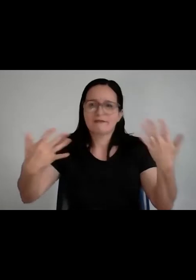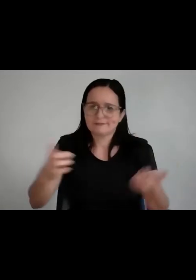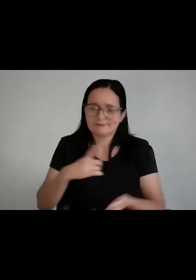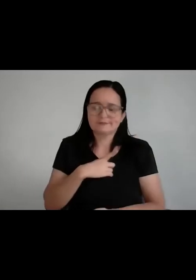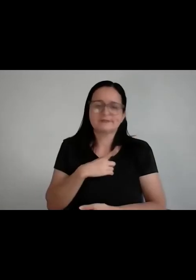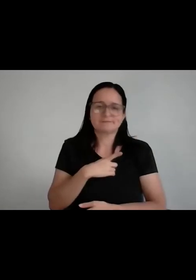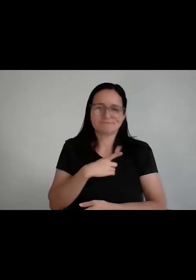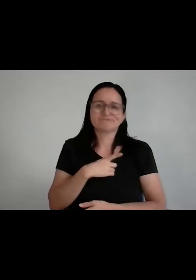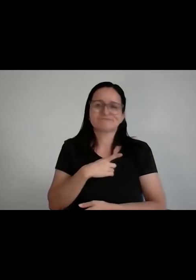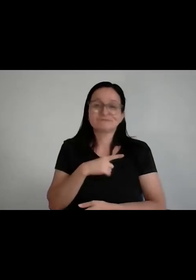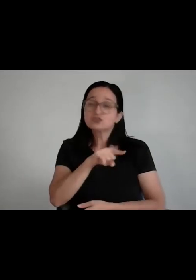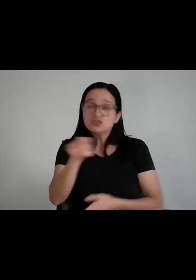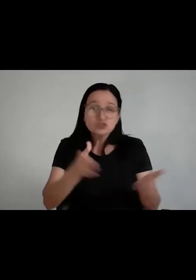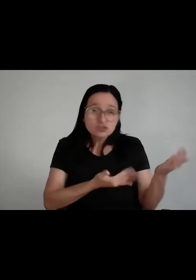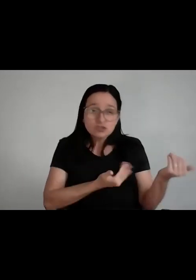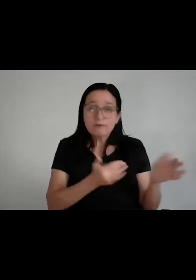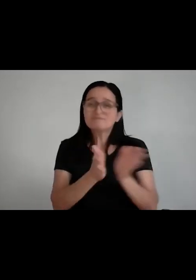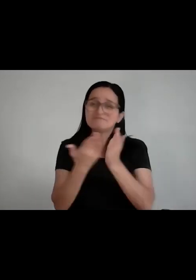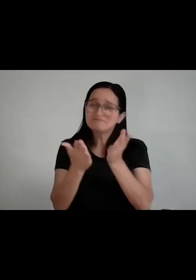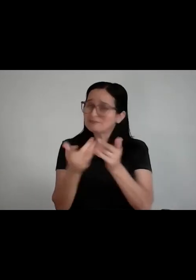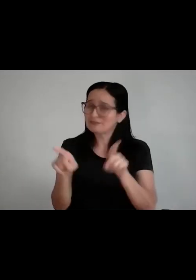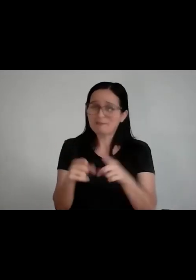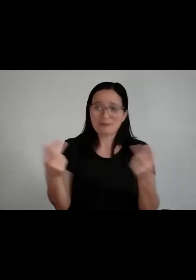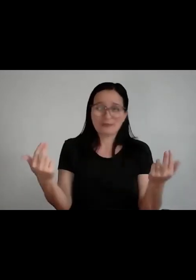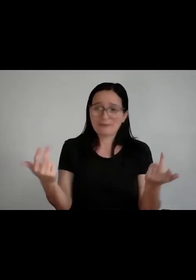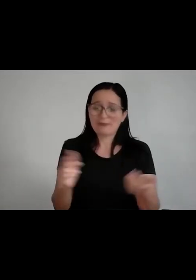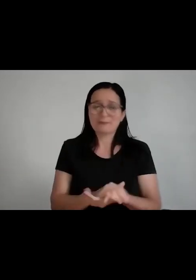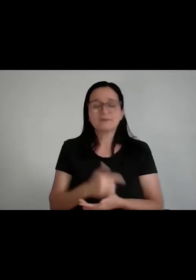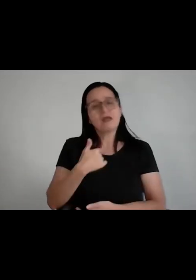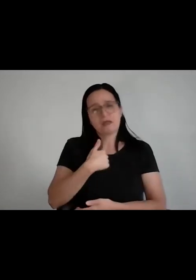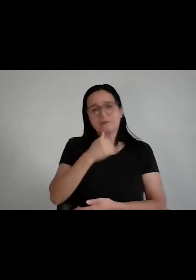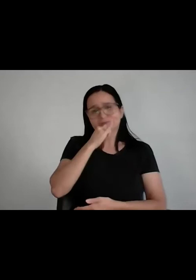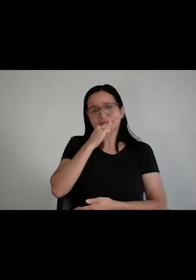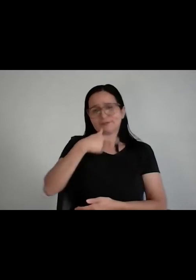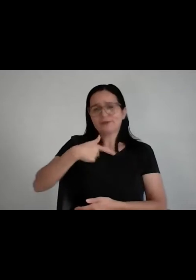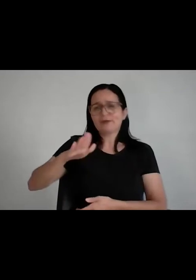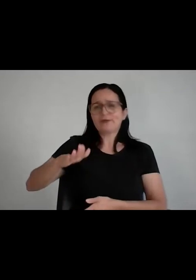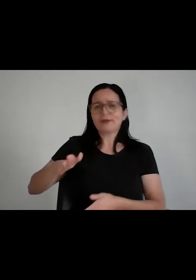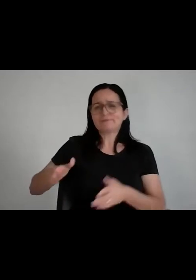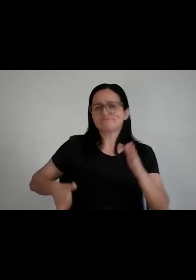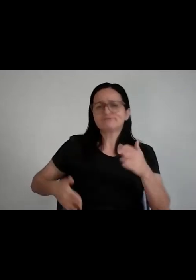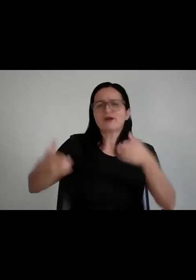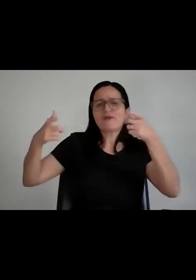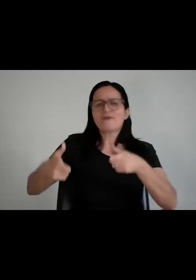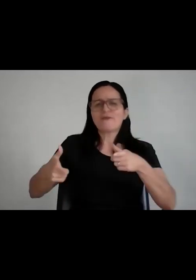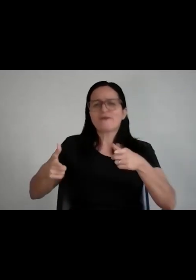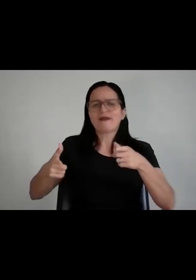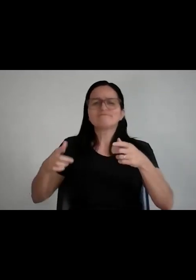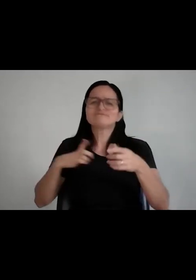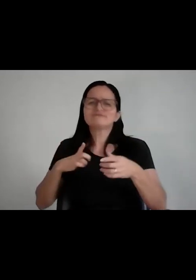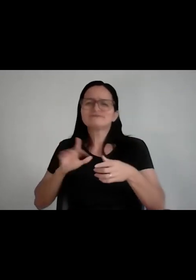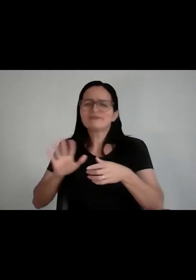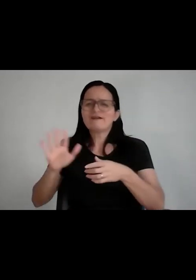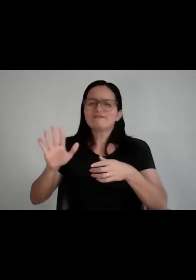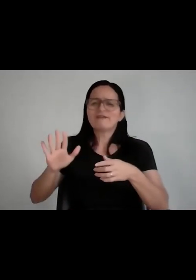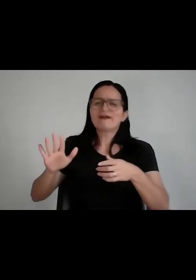jovem de baixa renda, ele está lá, eu frequentava baile de favela e o que não faltava era festa, o problema é que depois na segunda